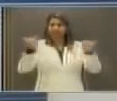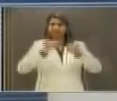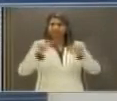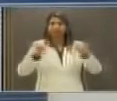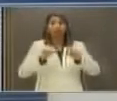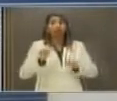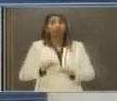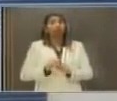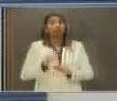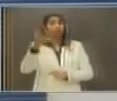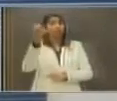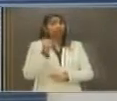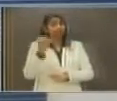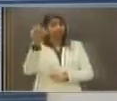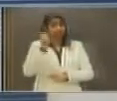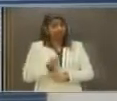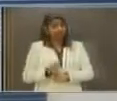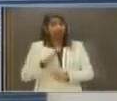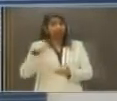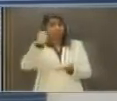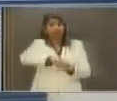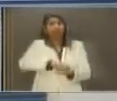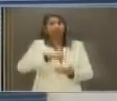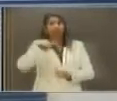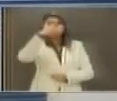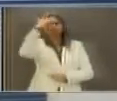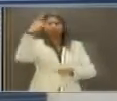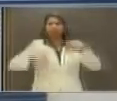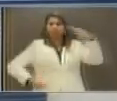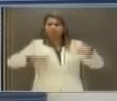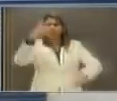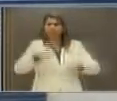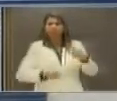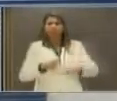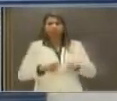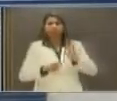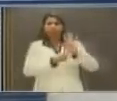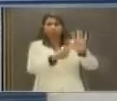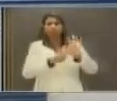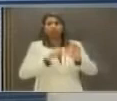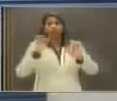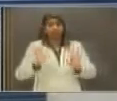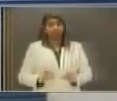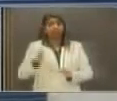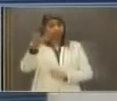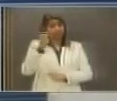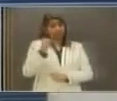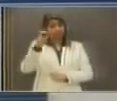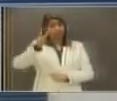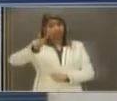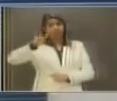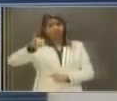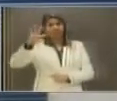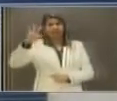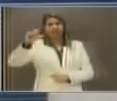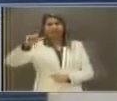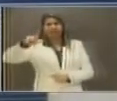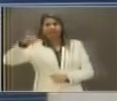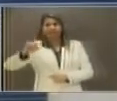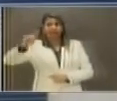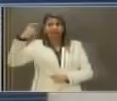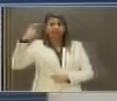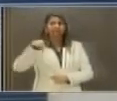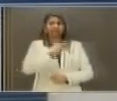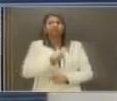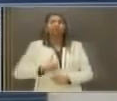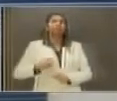especiais pagos aos políticos. Recentemente, se falou muito sobre a pensão vitalícia paga aos ex-governadores. Eu gostaria de saber do candidato